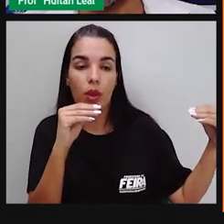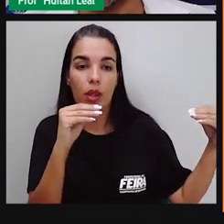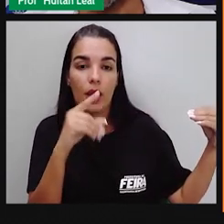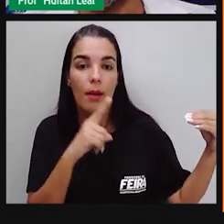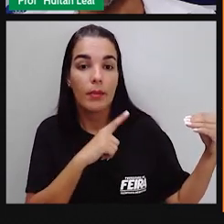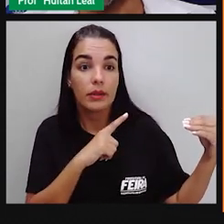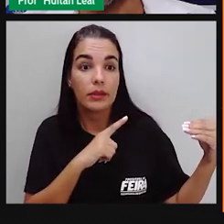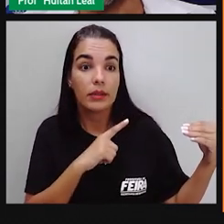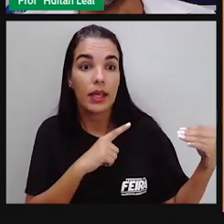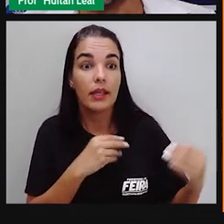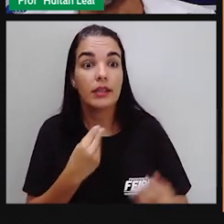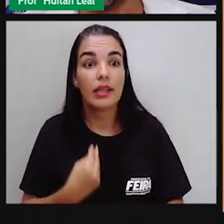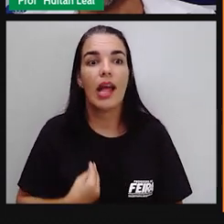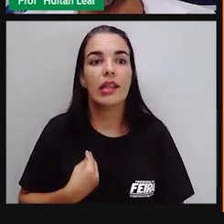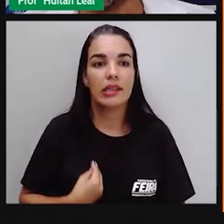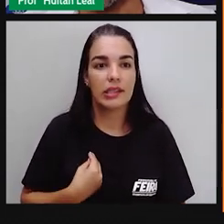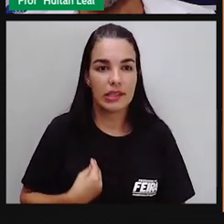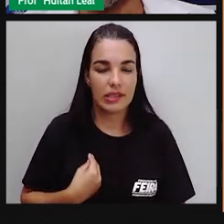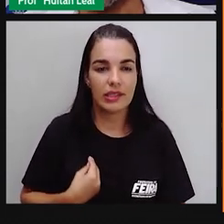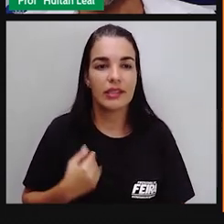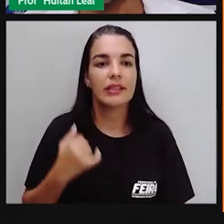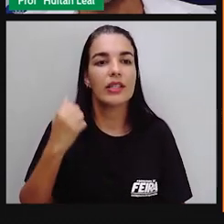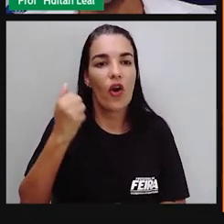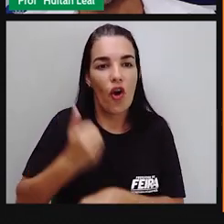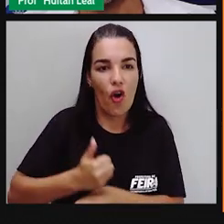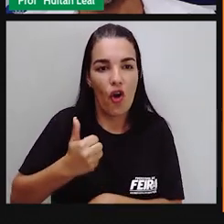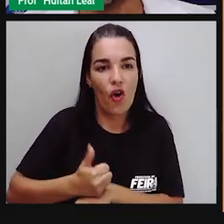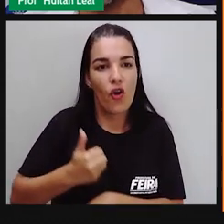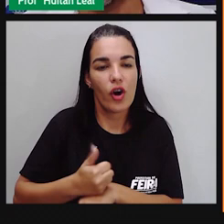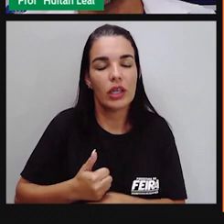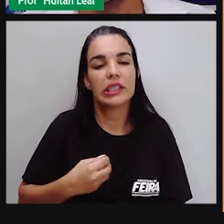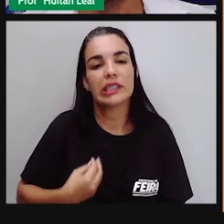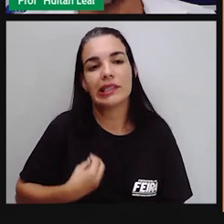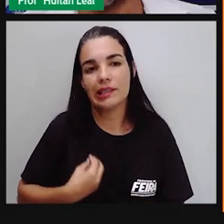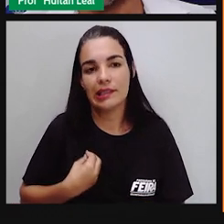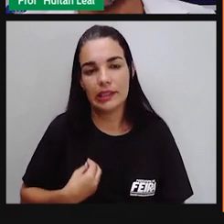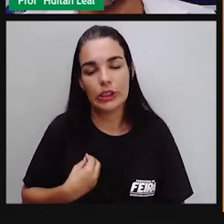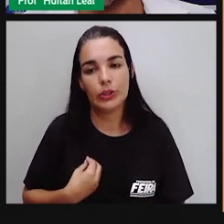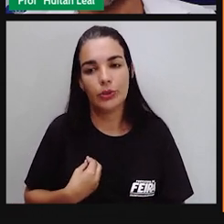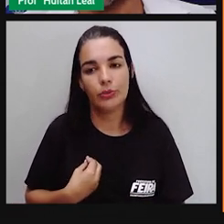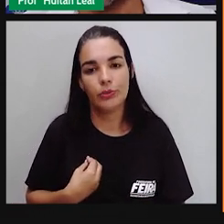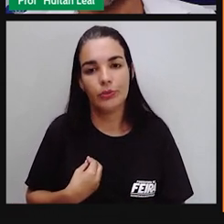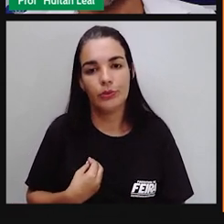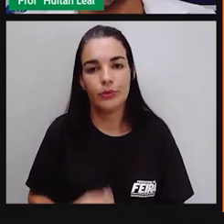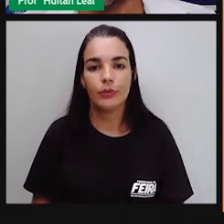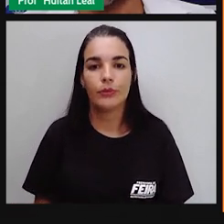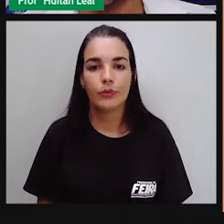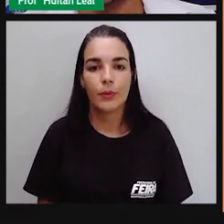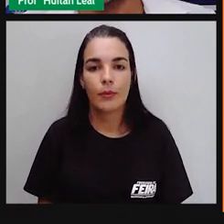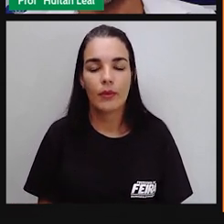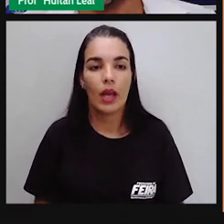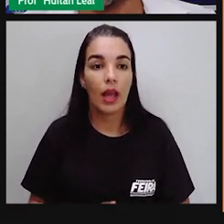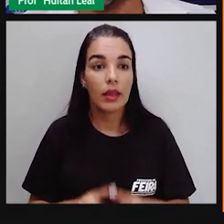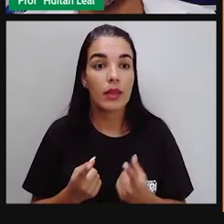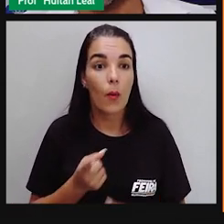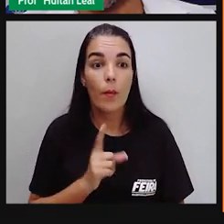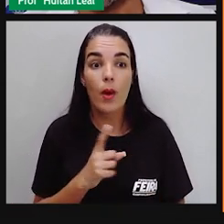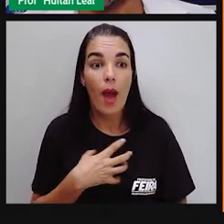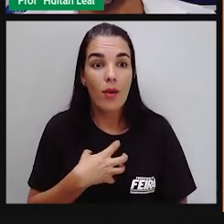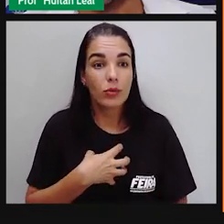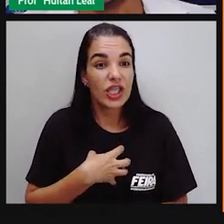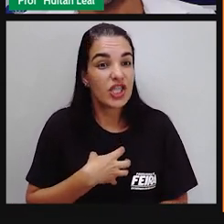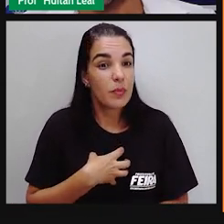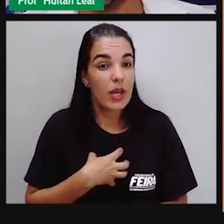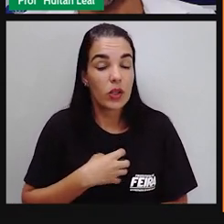concreto. O concreto é a pessoa que, com ódio, mata. Não é o ódio que